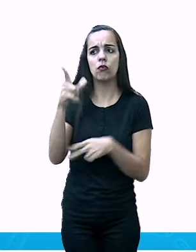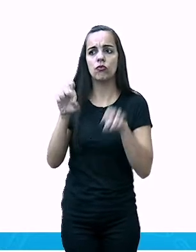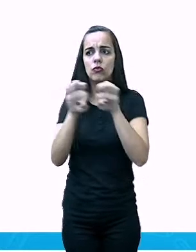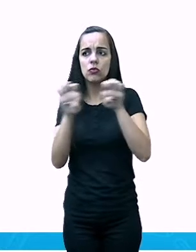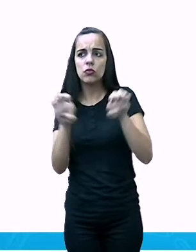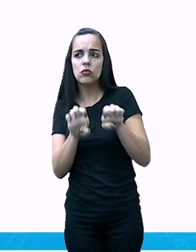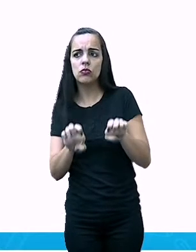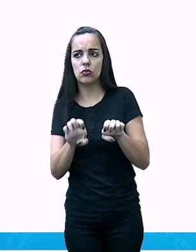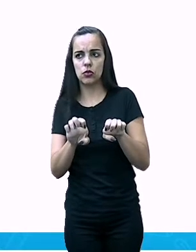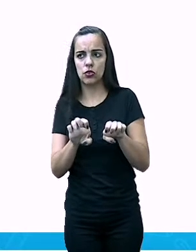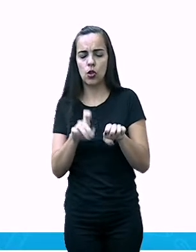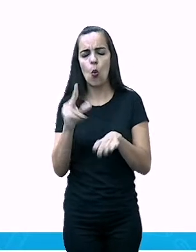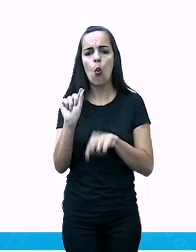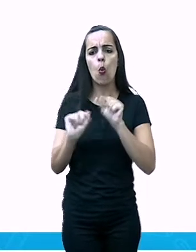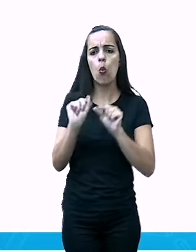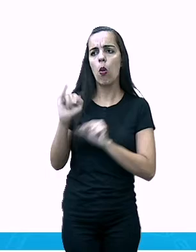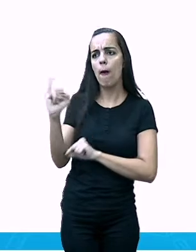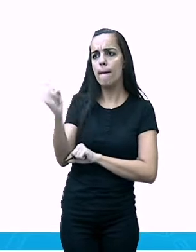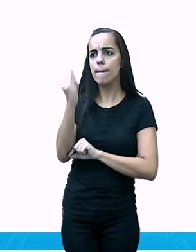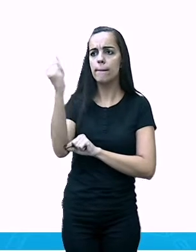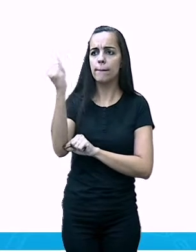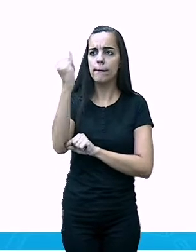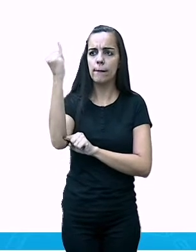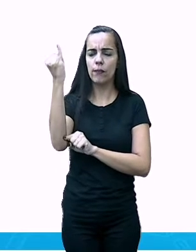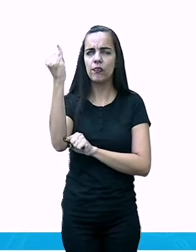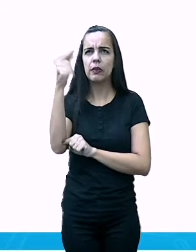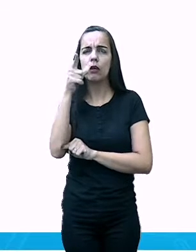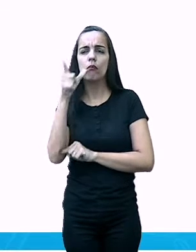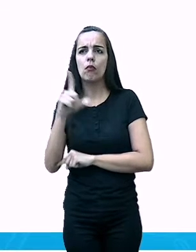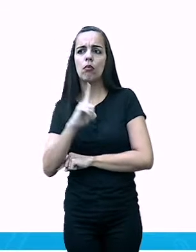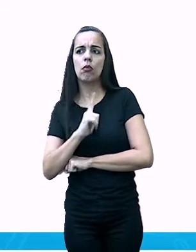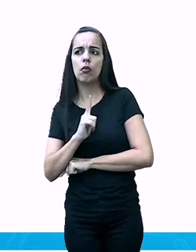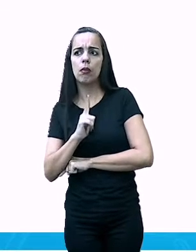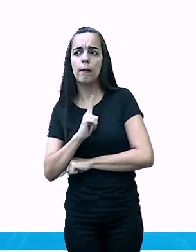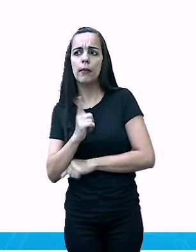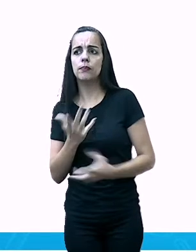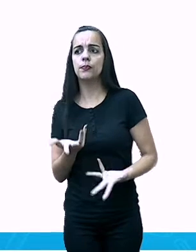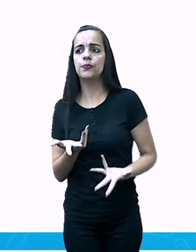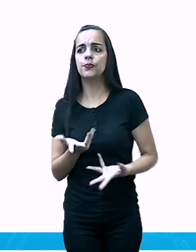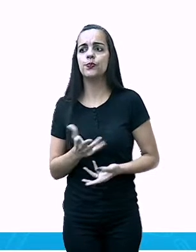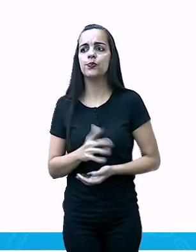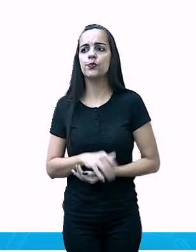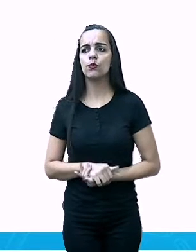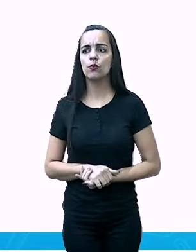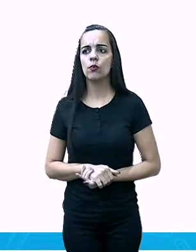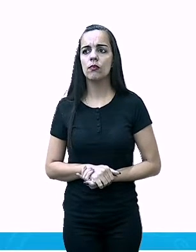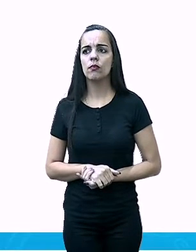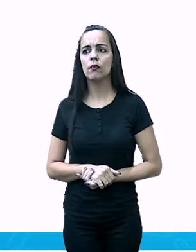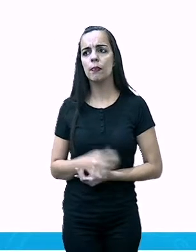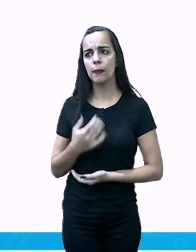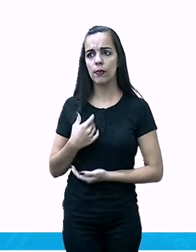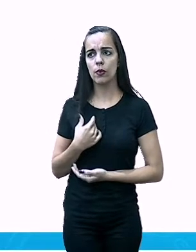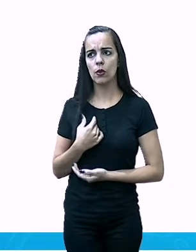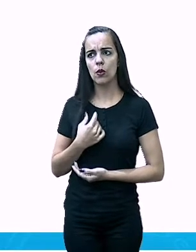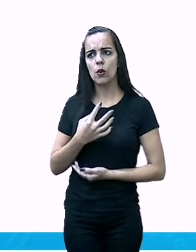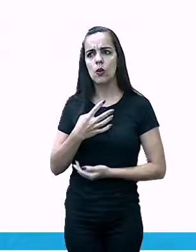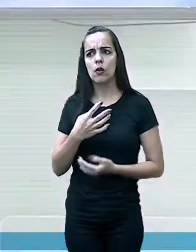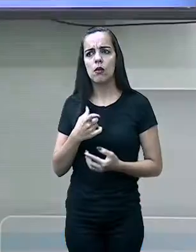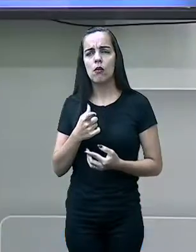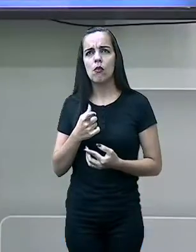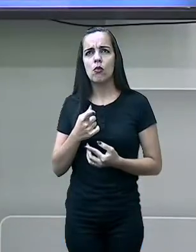por que que é importante. que é Inclusive, no orçamento